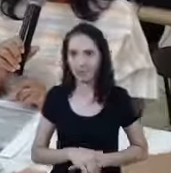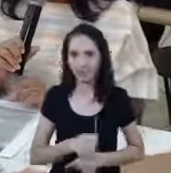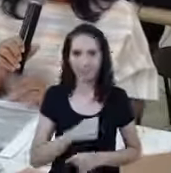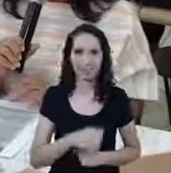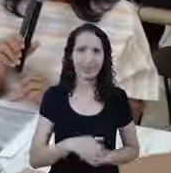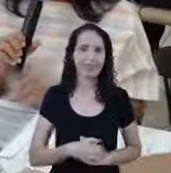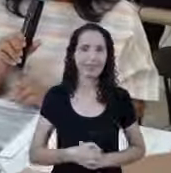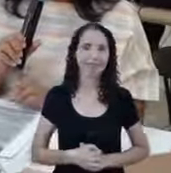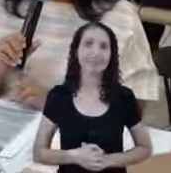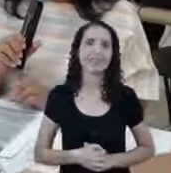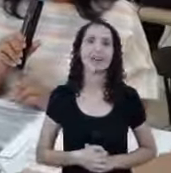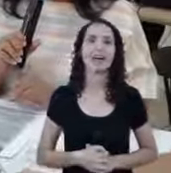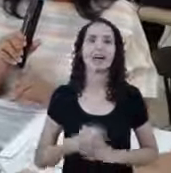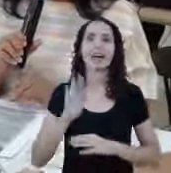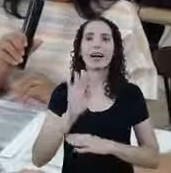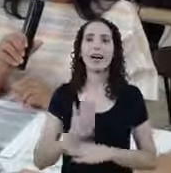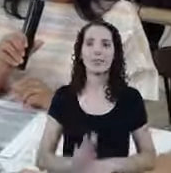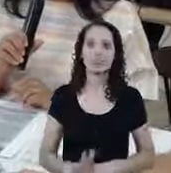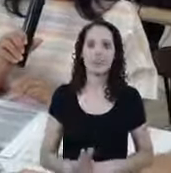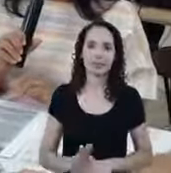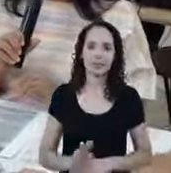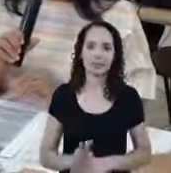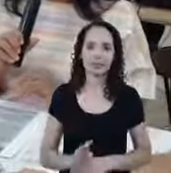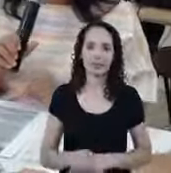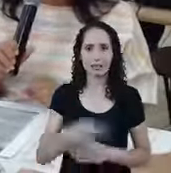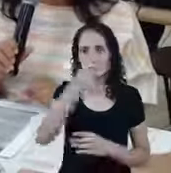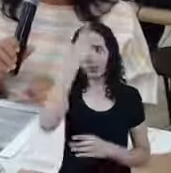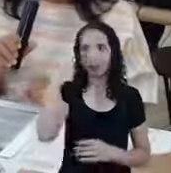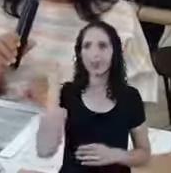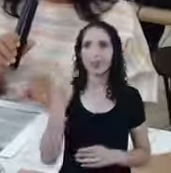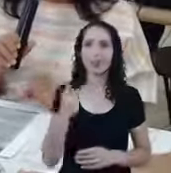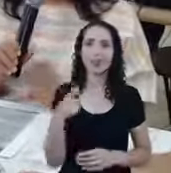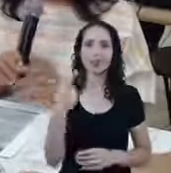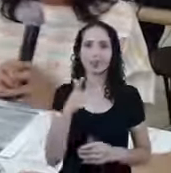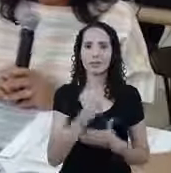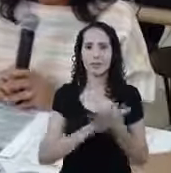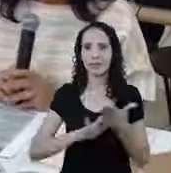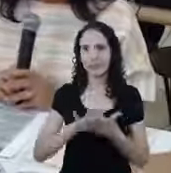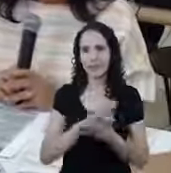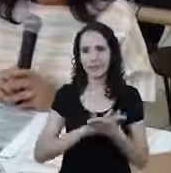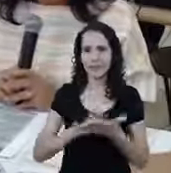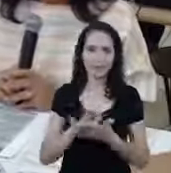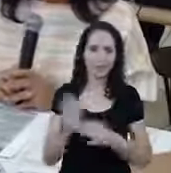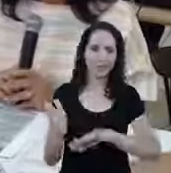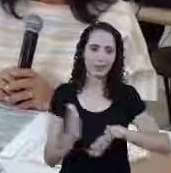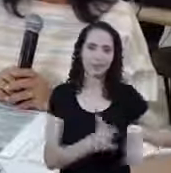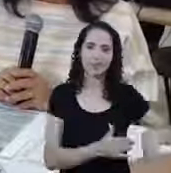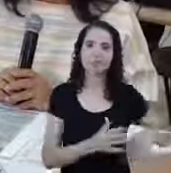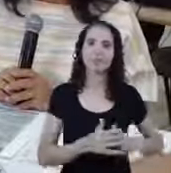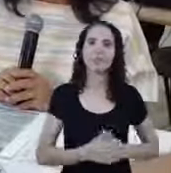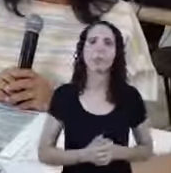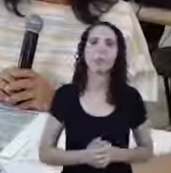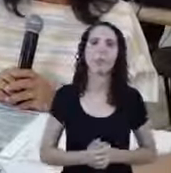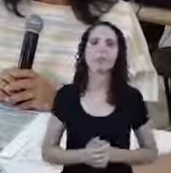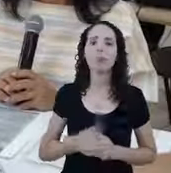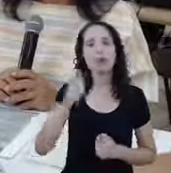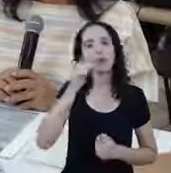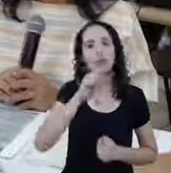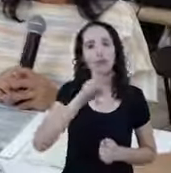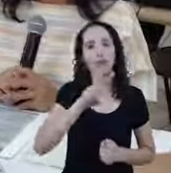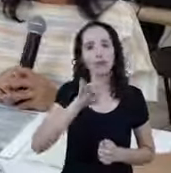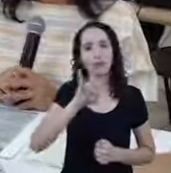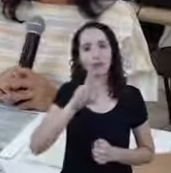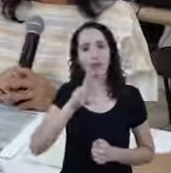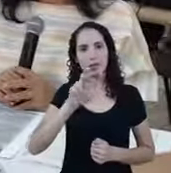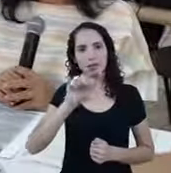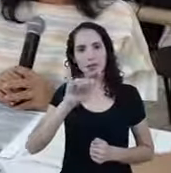Auxílio emergencial Para quem hoje está sem nada A Viviane pergunta Viviane pergunta A gente já Só para